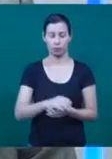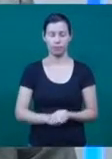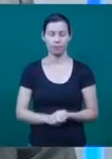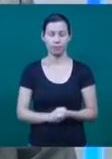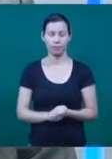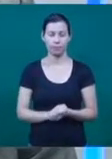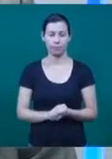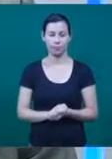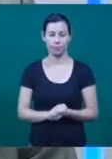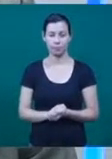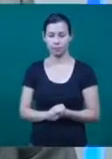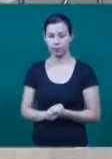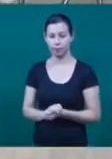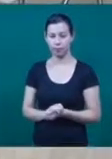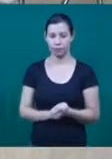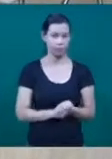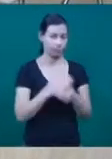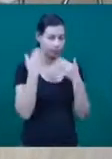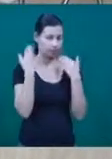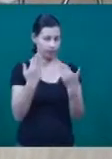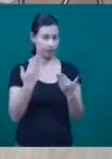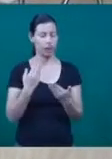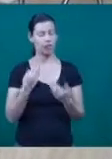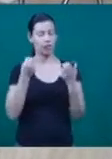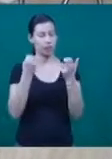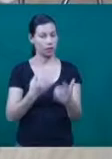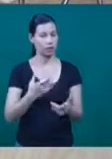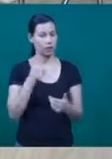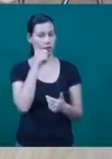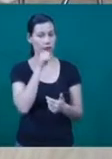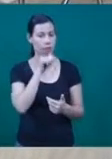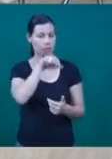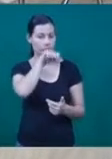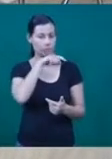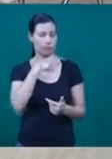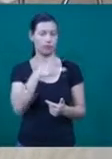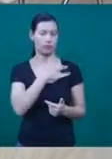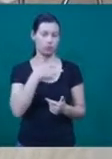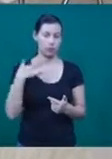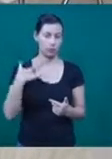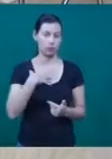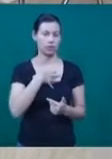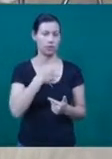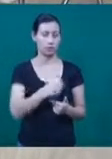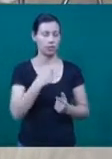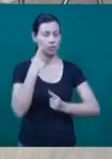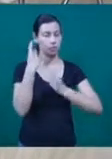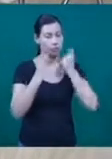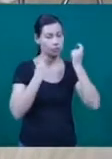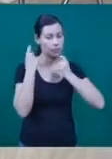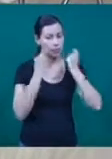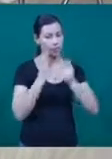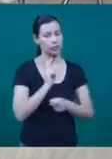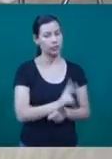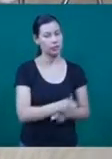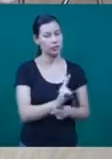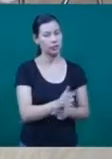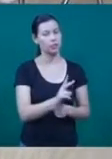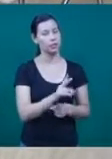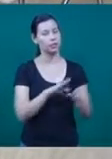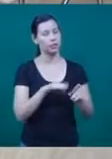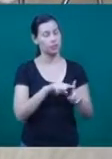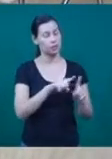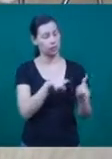Hugo, muito obrigado pela presença aqui hoje. Quando a gente fala da saúde da mãe e, naturalmente, dos filhos também, a gente tem que pensar que é uma preocupação